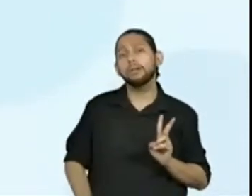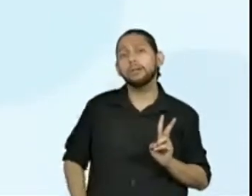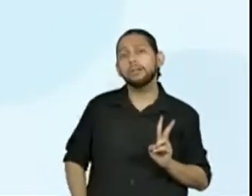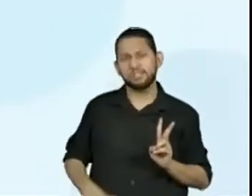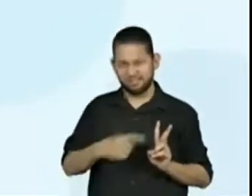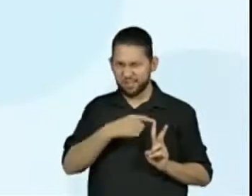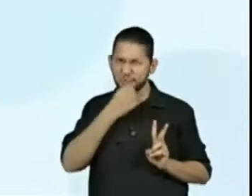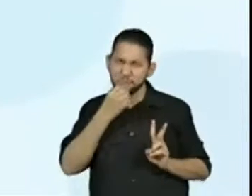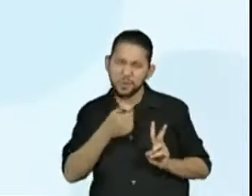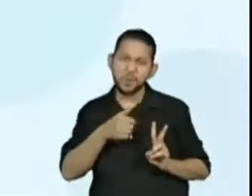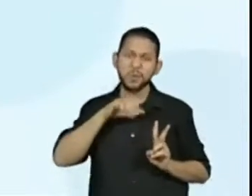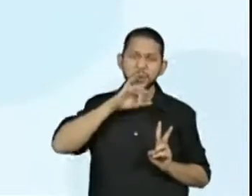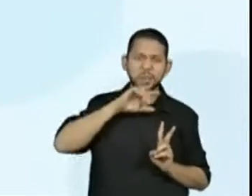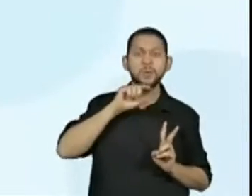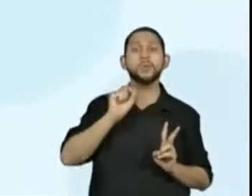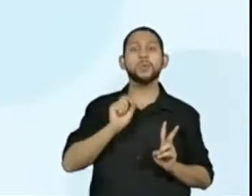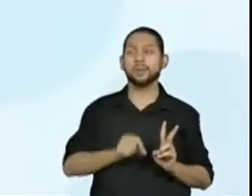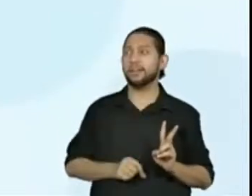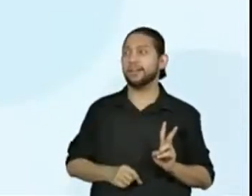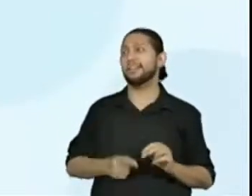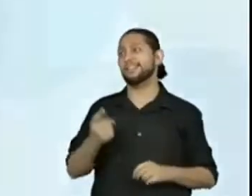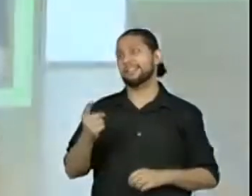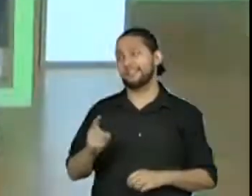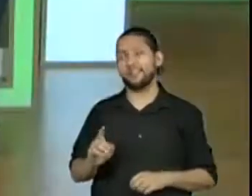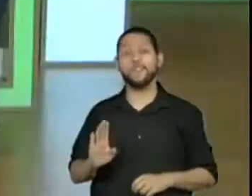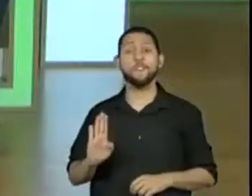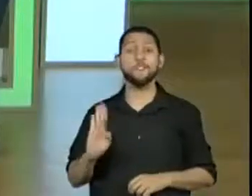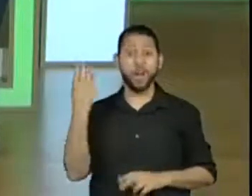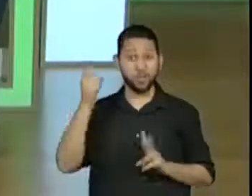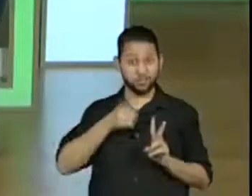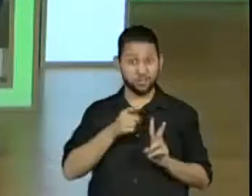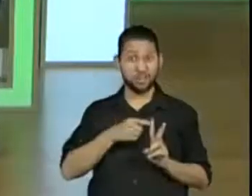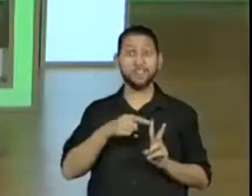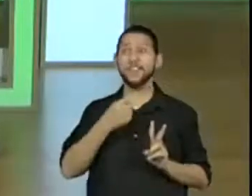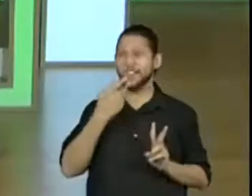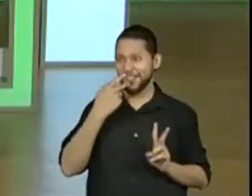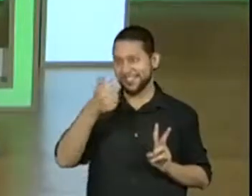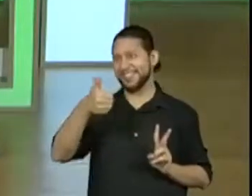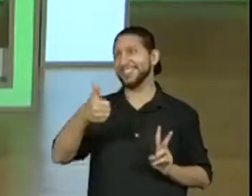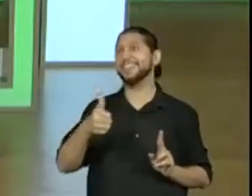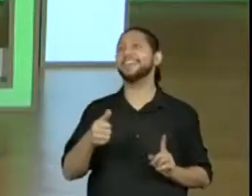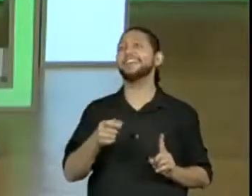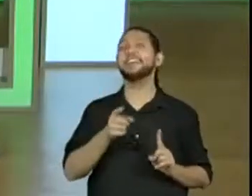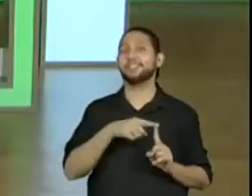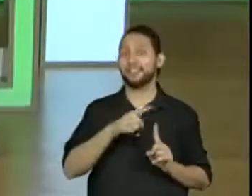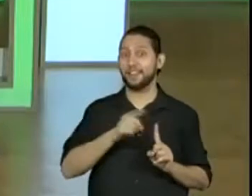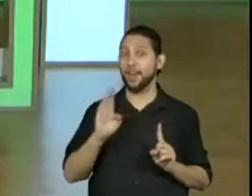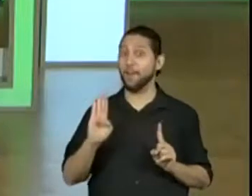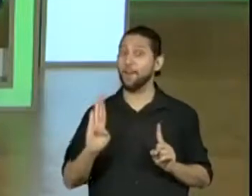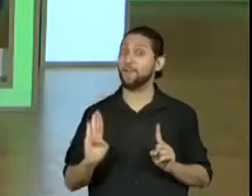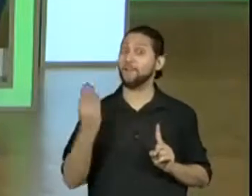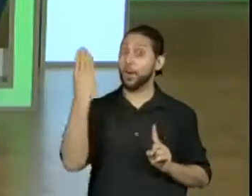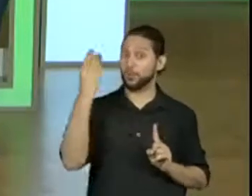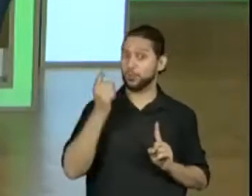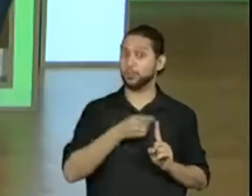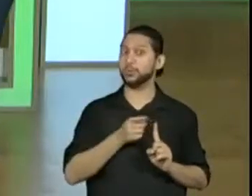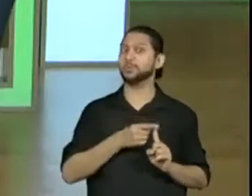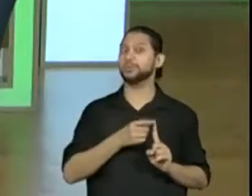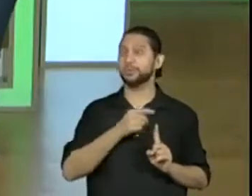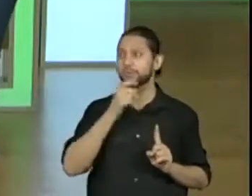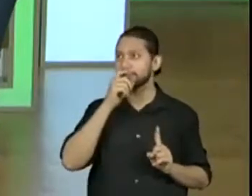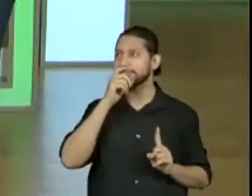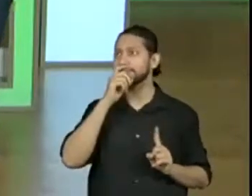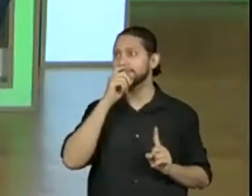Isso mesmo. Falso, colocou a professora Cleide. professora Cleide está certa de que o bajulador era falso.